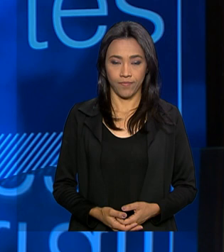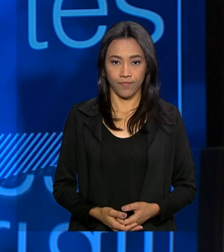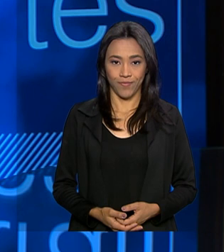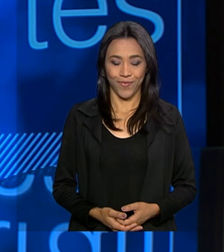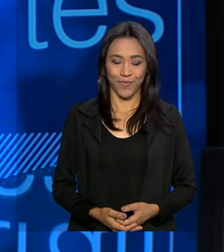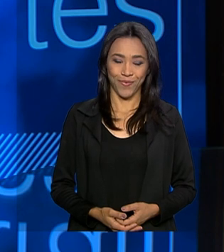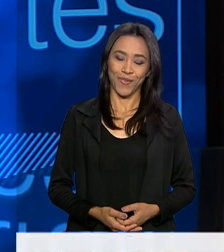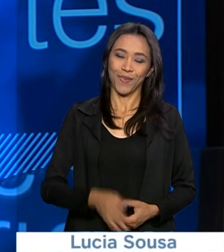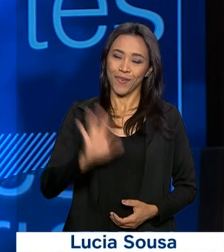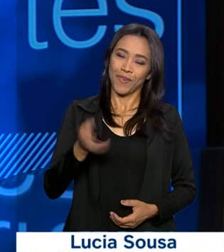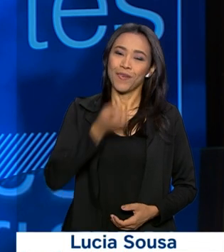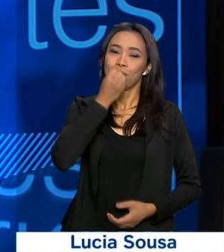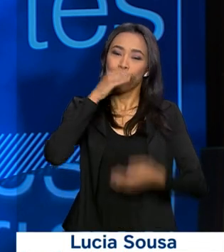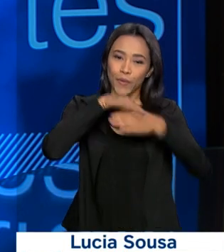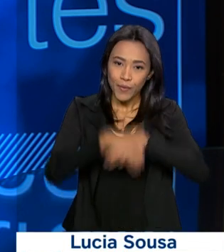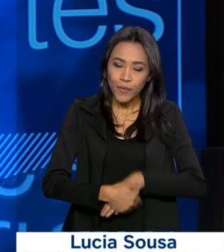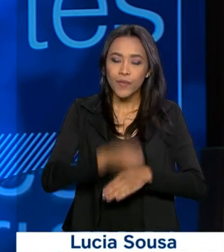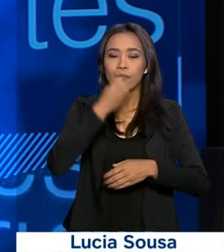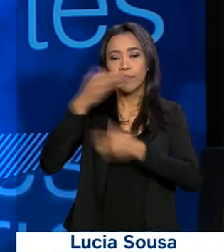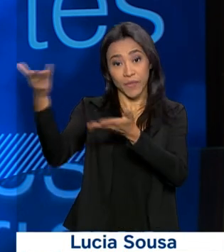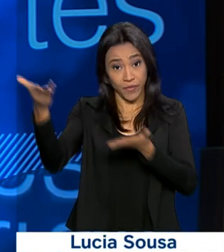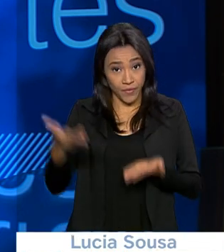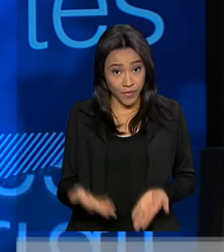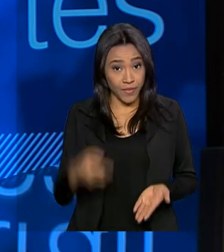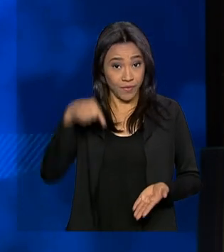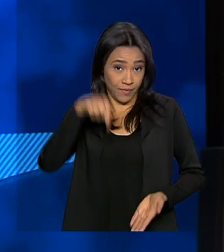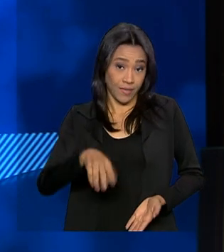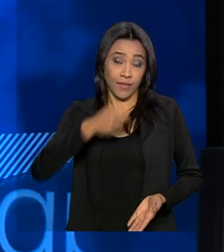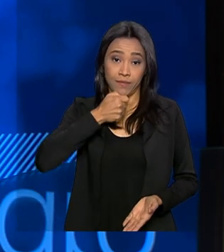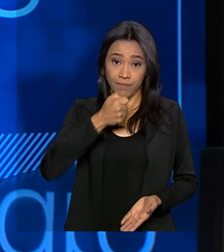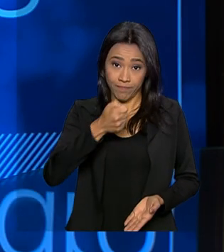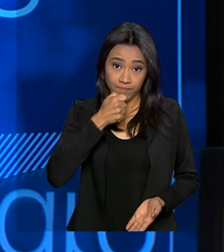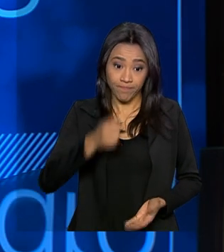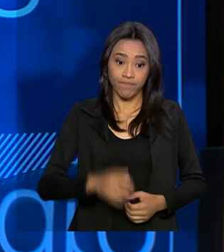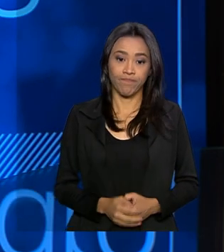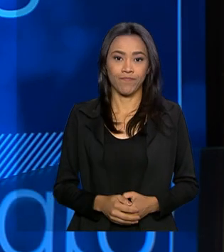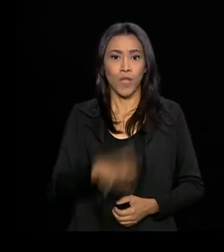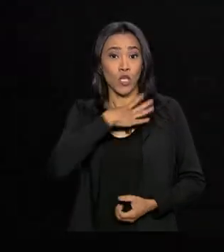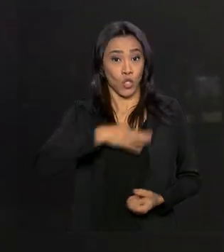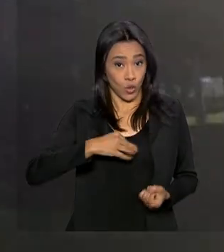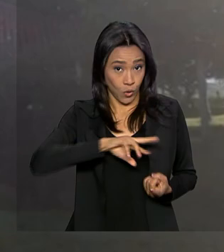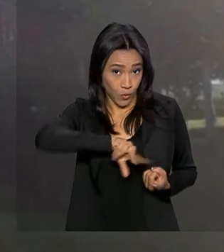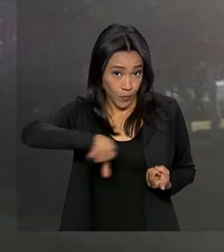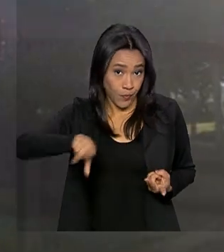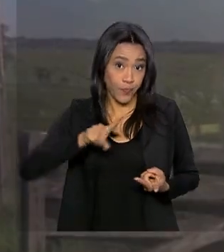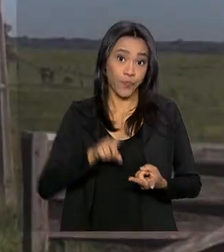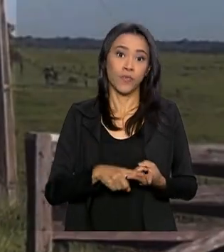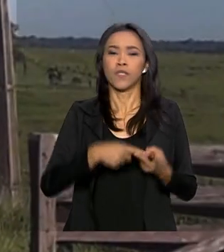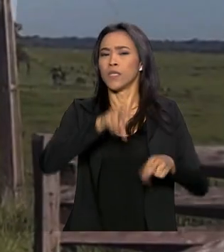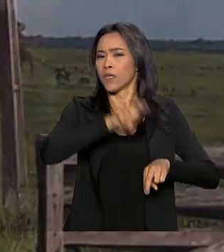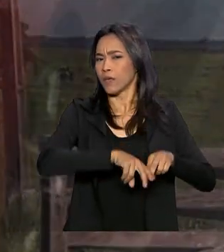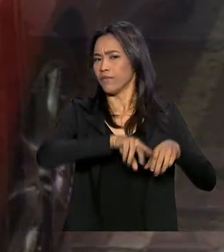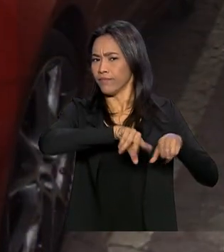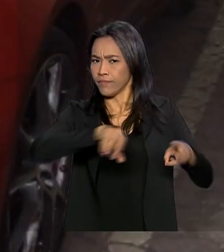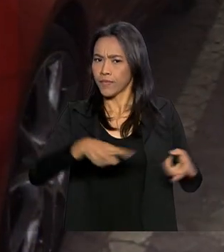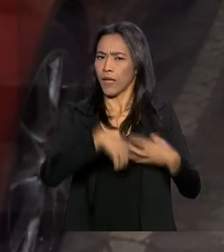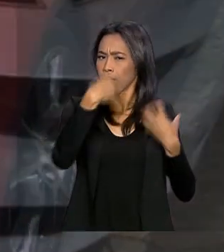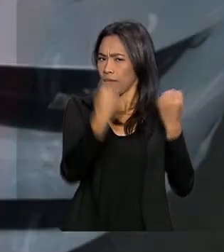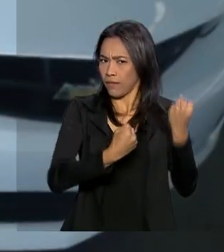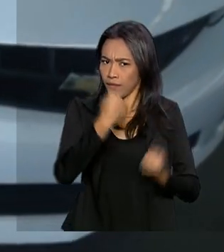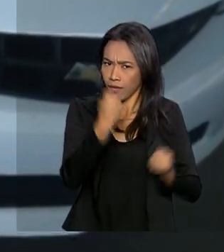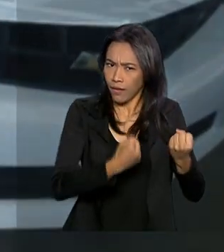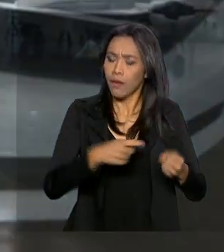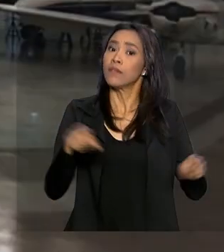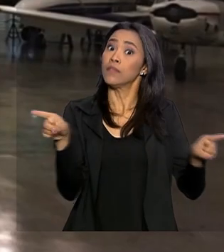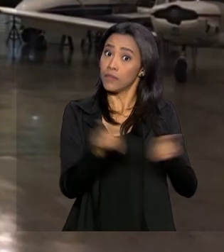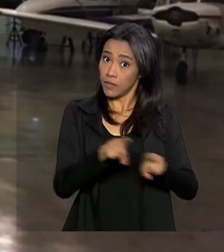Olá, boa noite e seja bem-vindo ao Brasil em Pauta. Joias, imóveis, automóveis